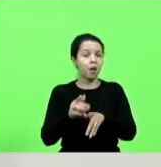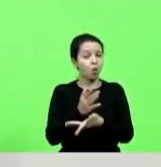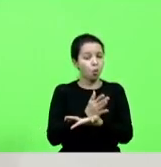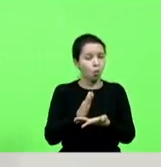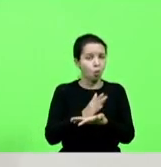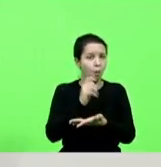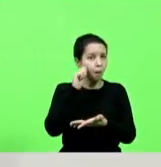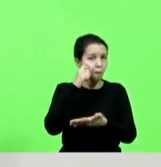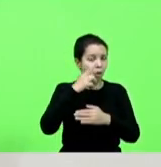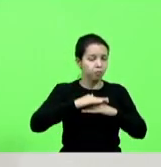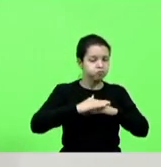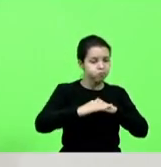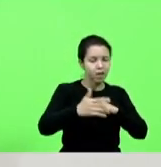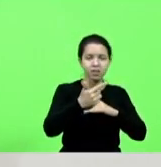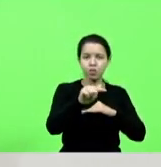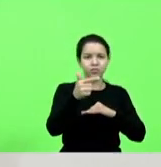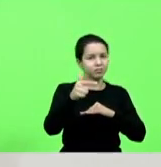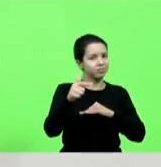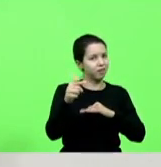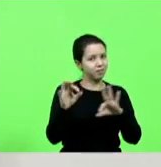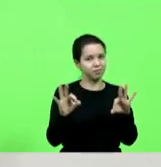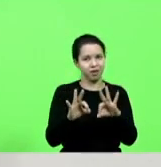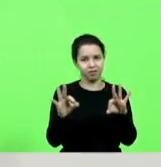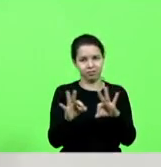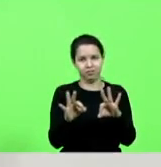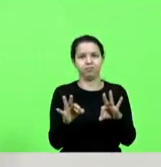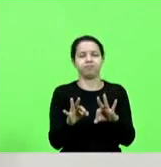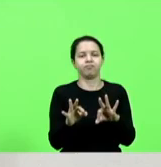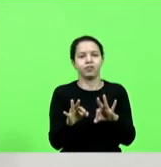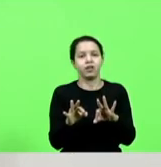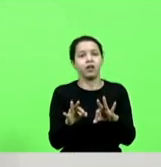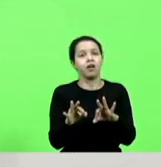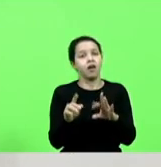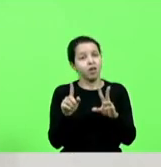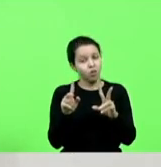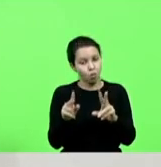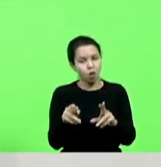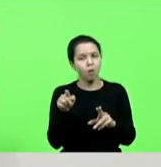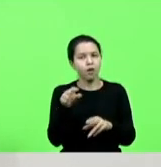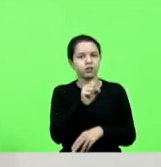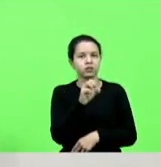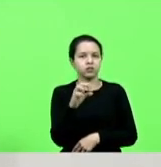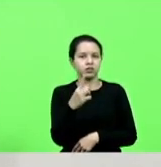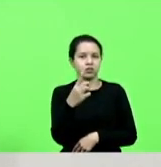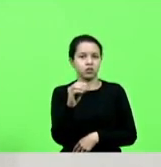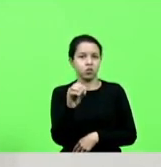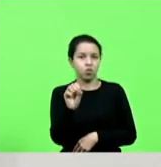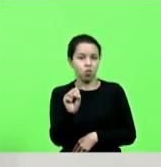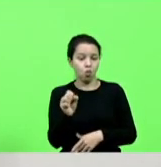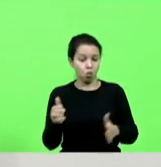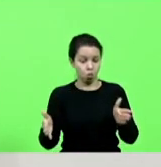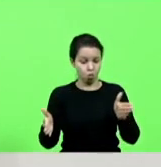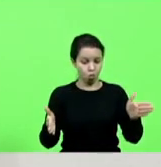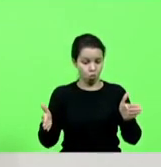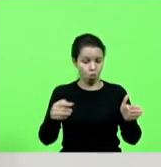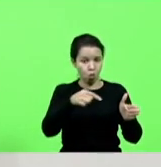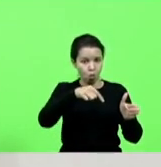da 108 num trecho que tem a agricultura